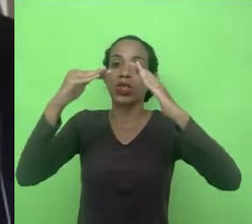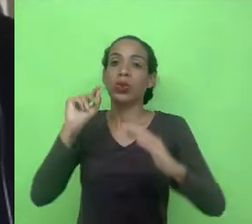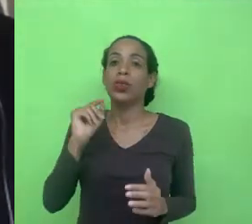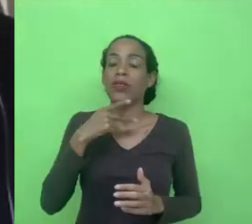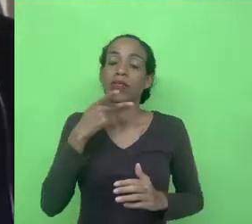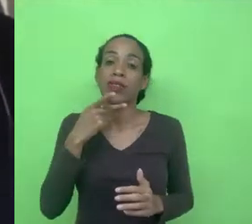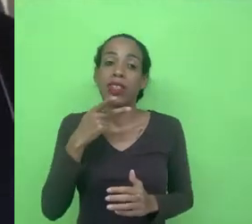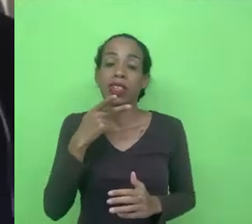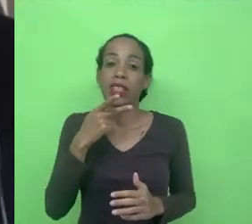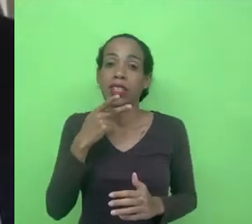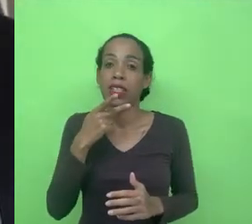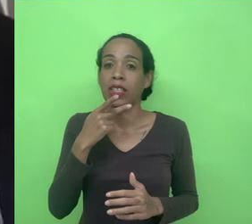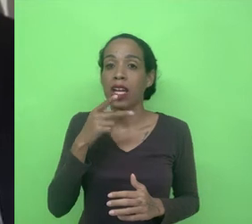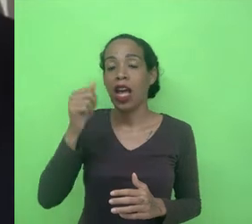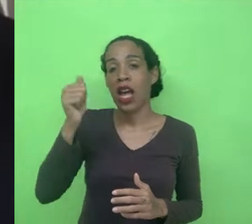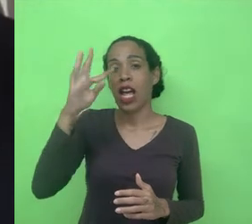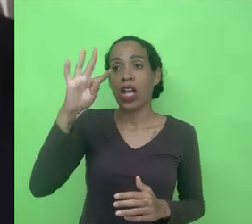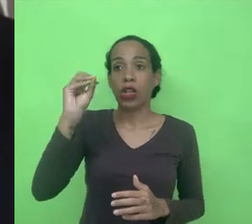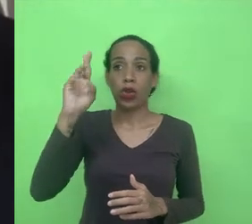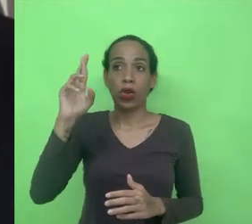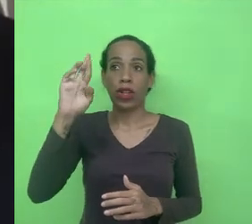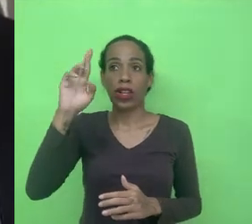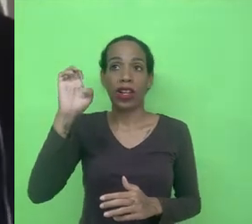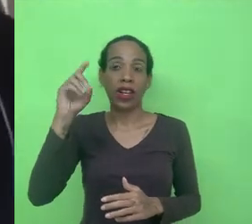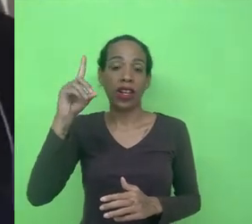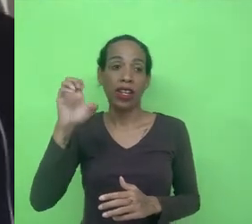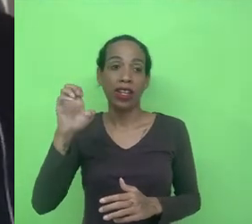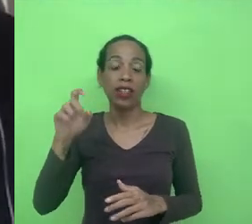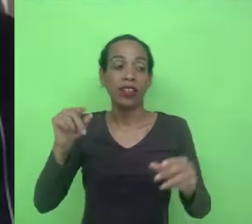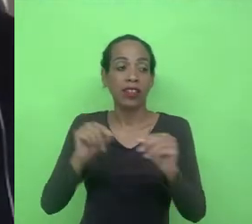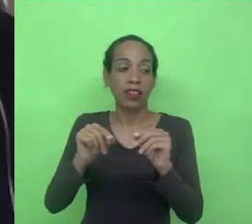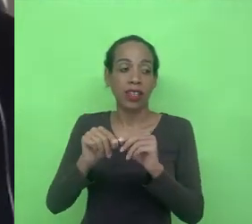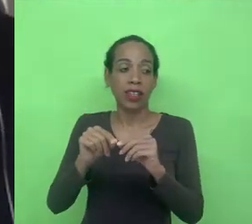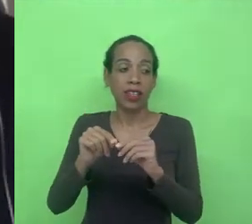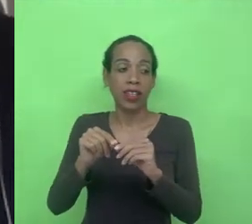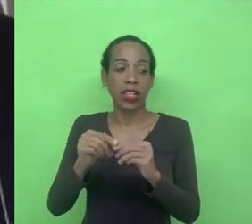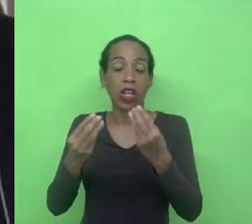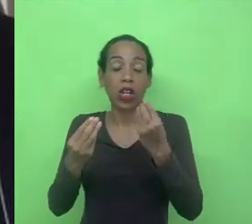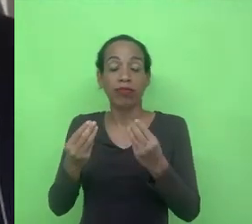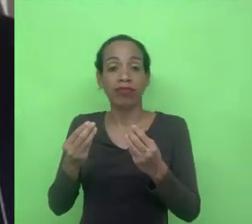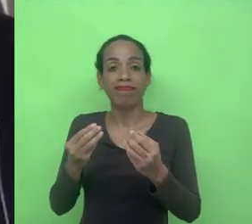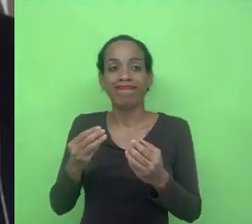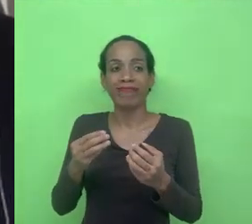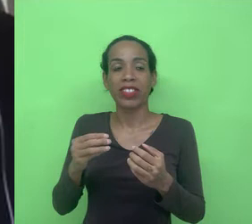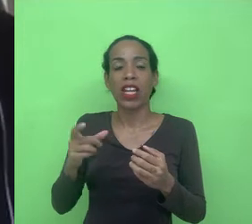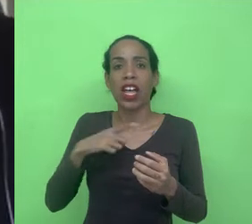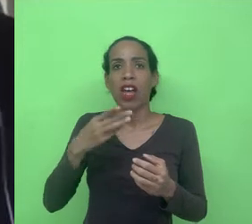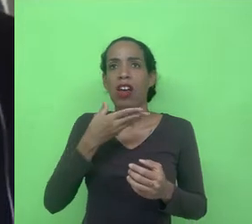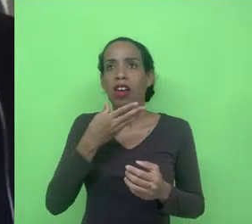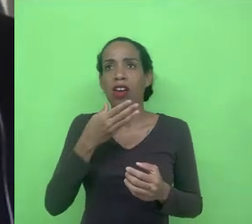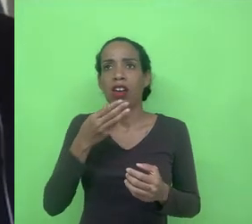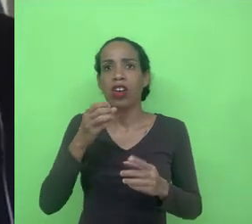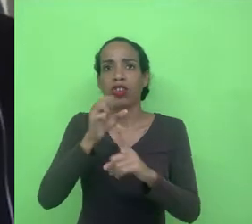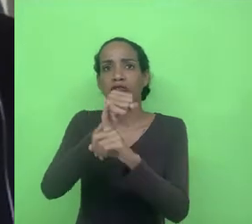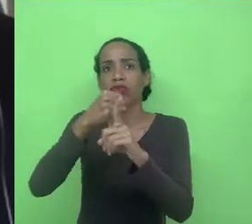teoria Atorrede e o que defende Bruno Latour, ele é contra uma sociologia do social,